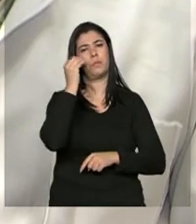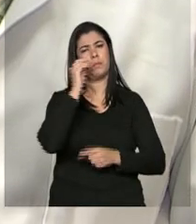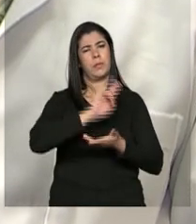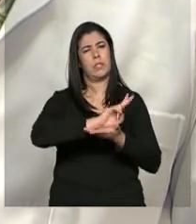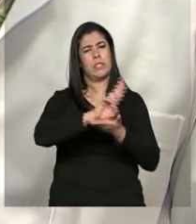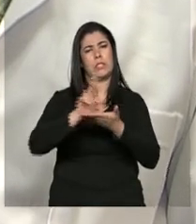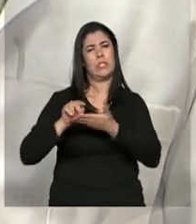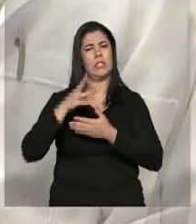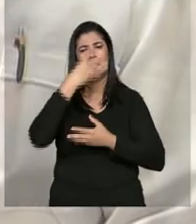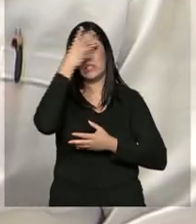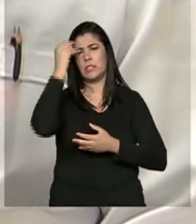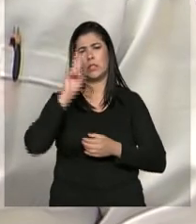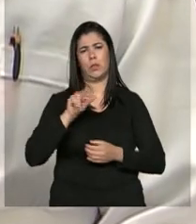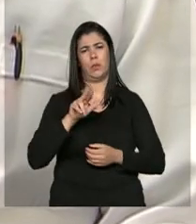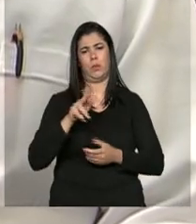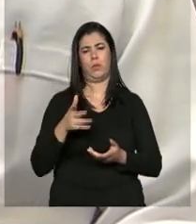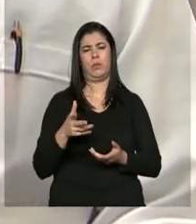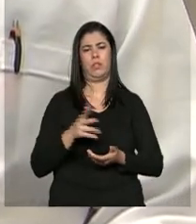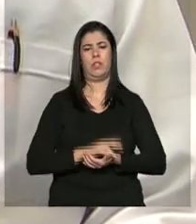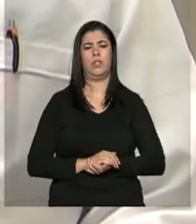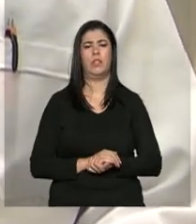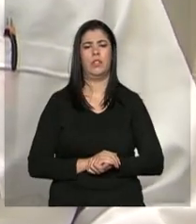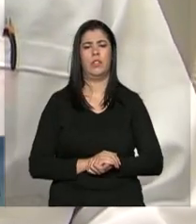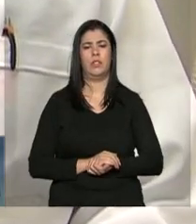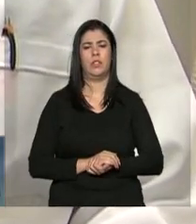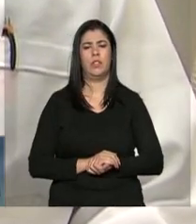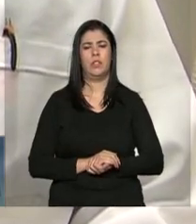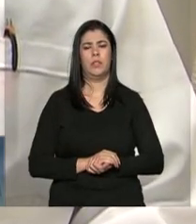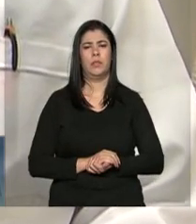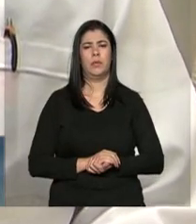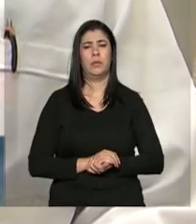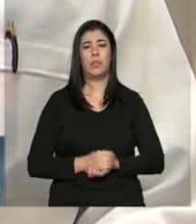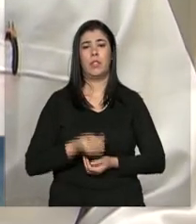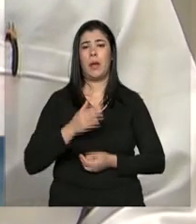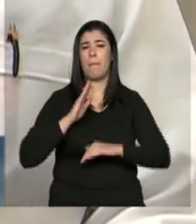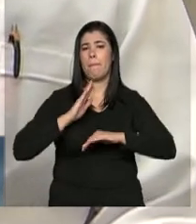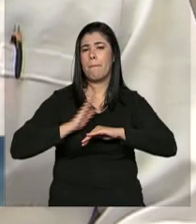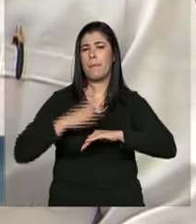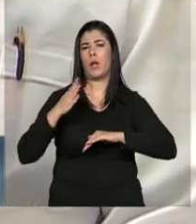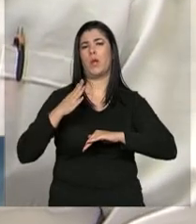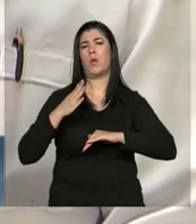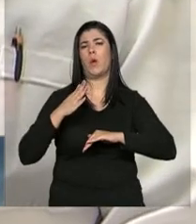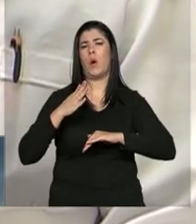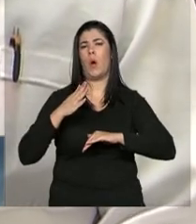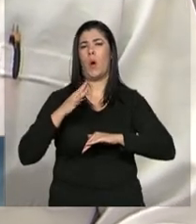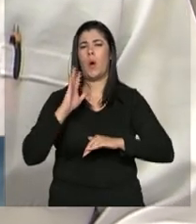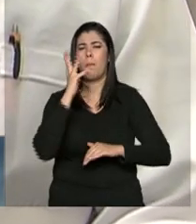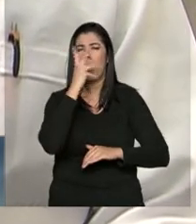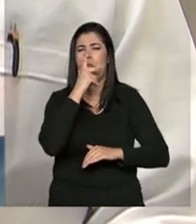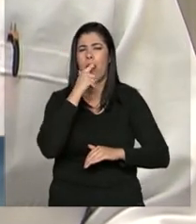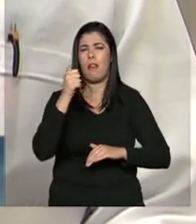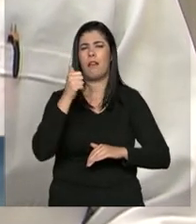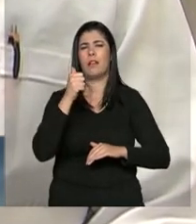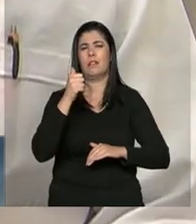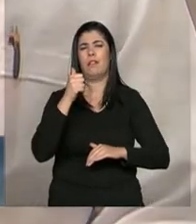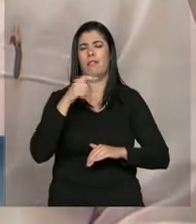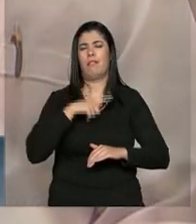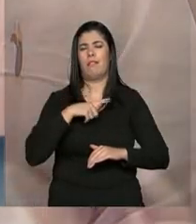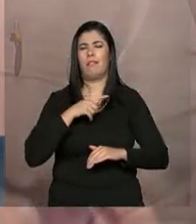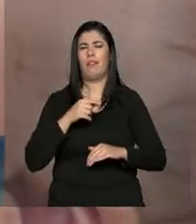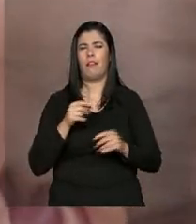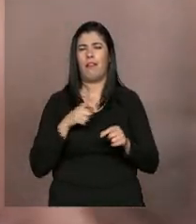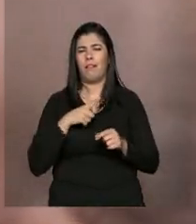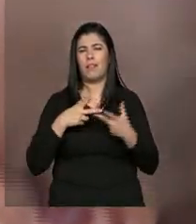inesquecíveis. A saúde é a maior divisa, é o maior bem que a pessoa tem.